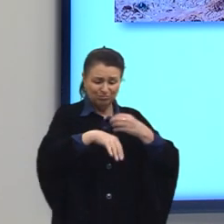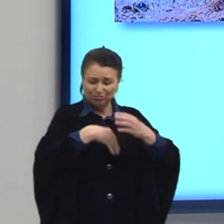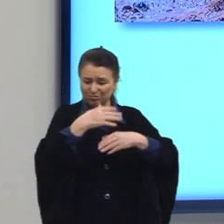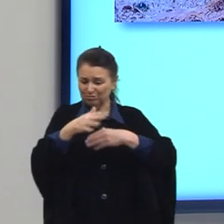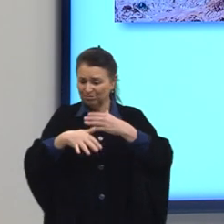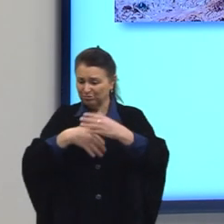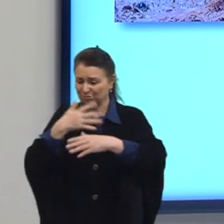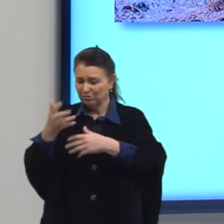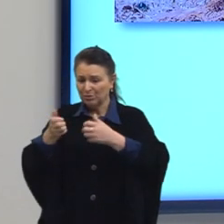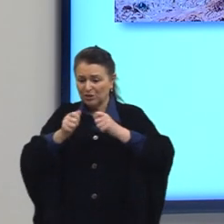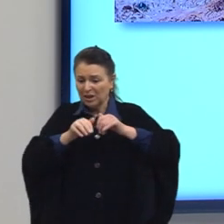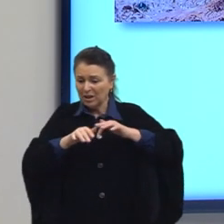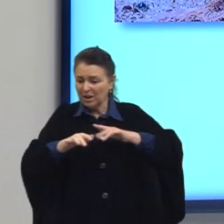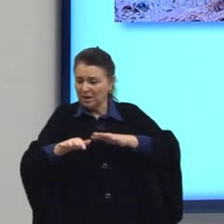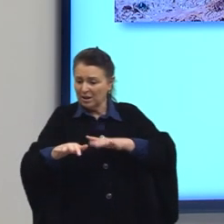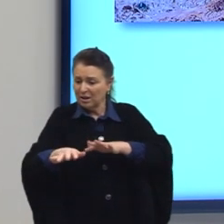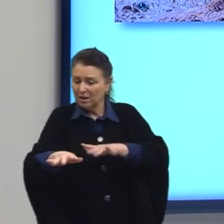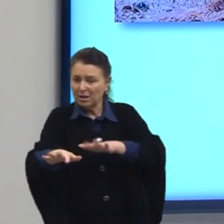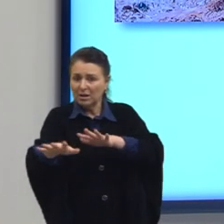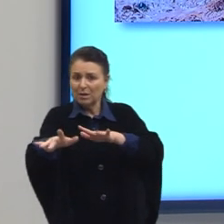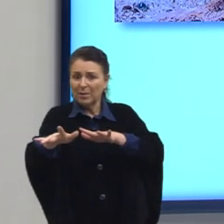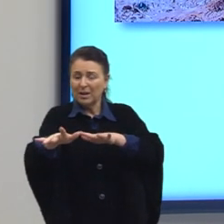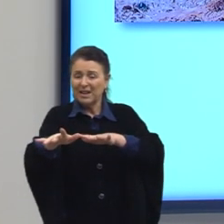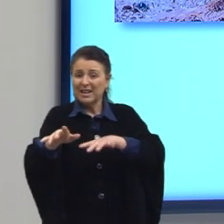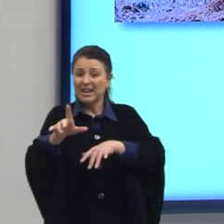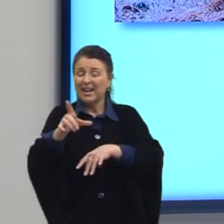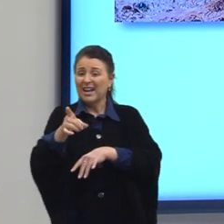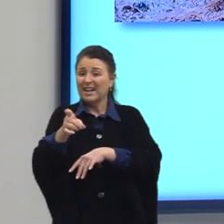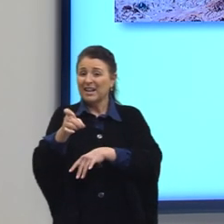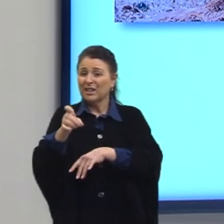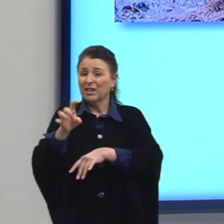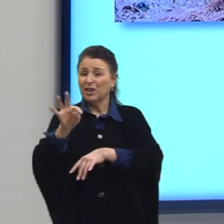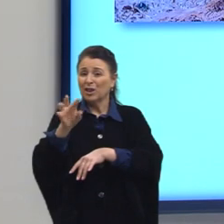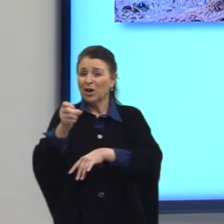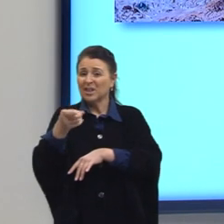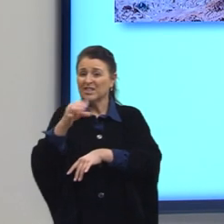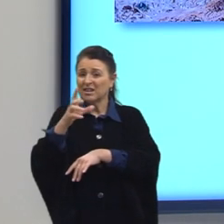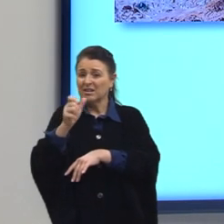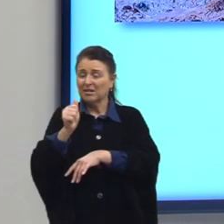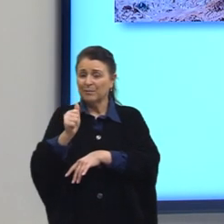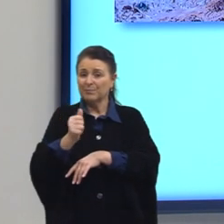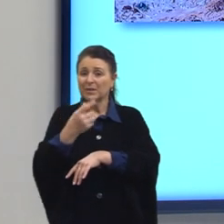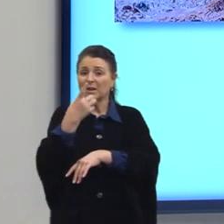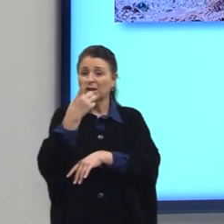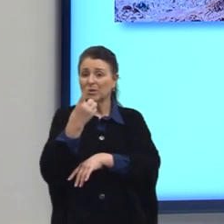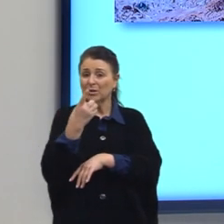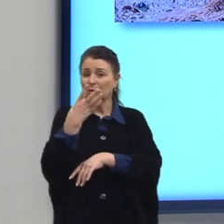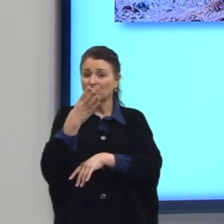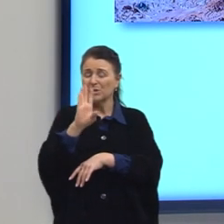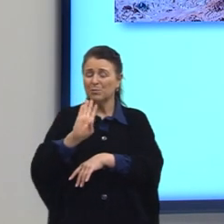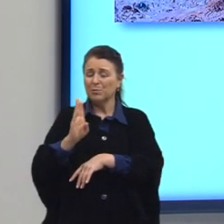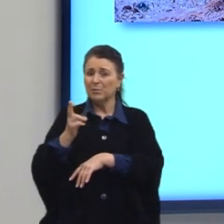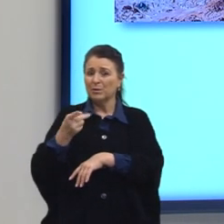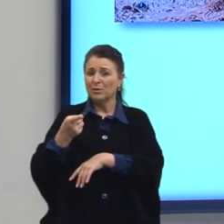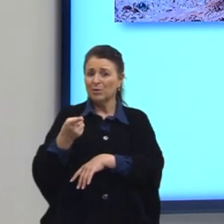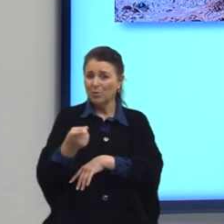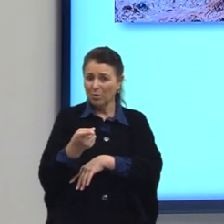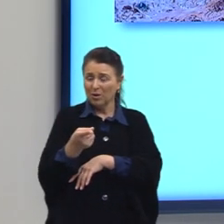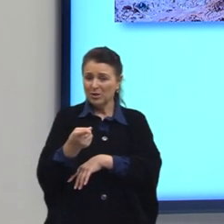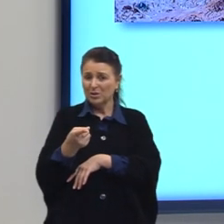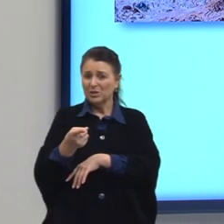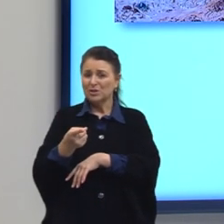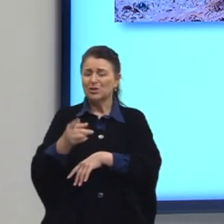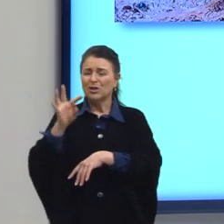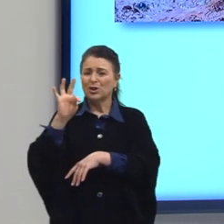Por onde essa lama tóxica passou. Cerca de 14 milhões de toneladas de lama e rejeitos de minério